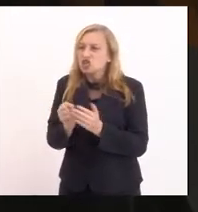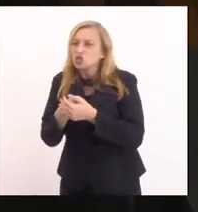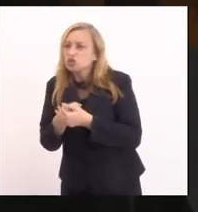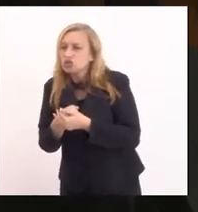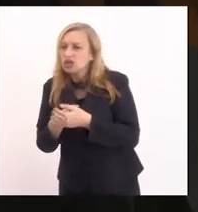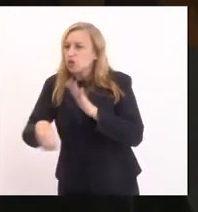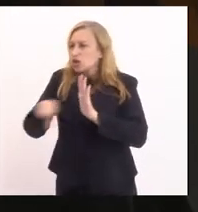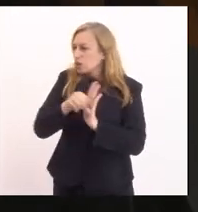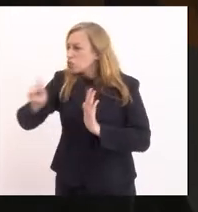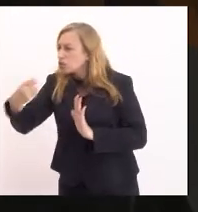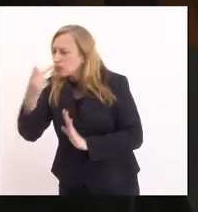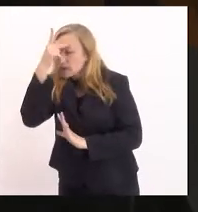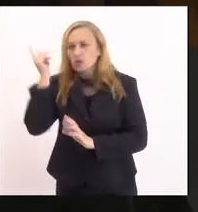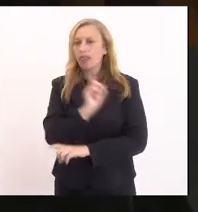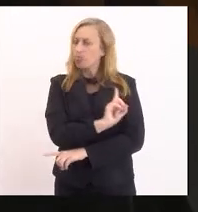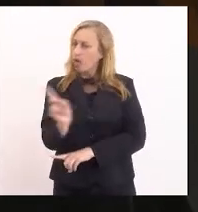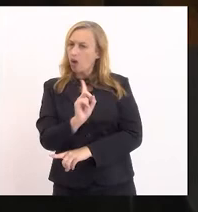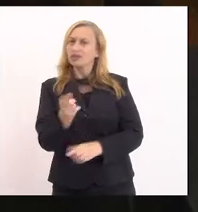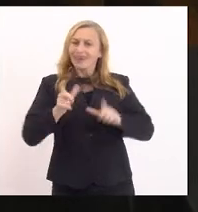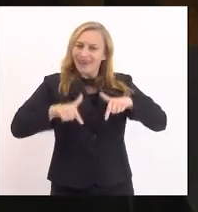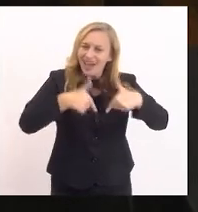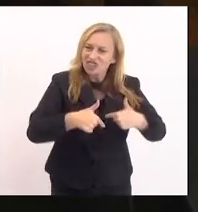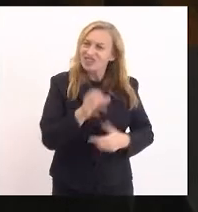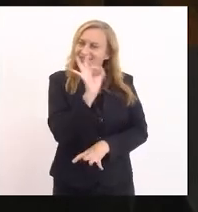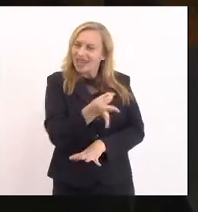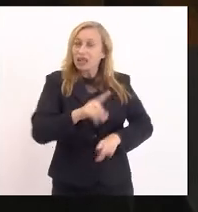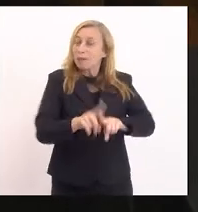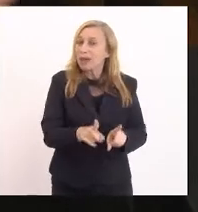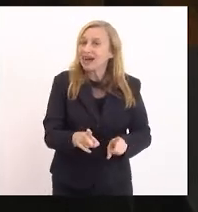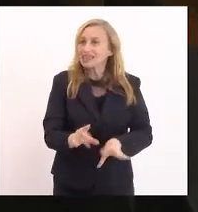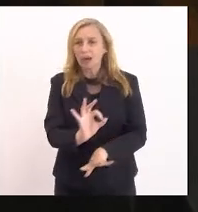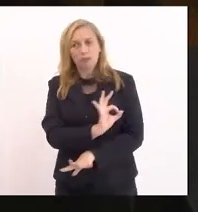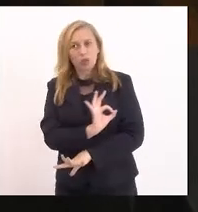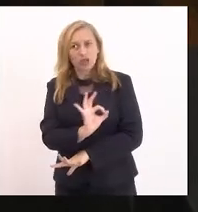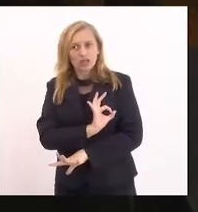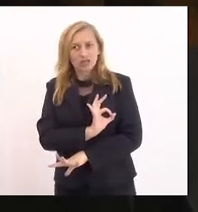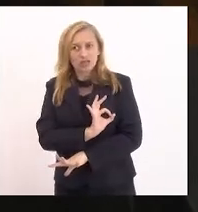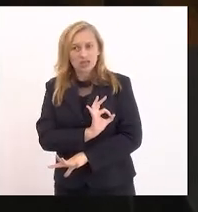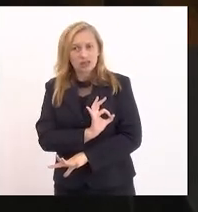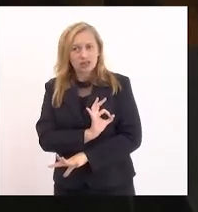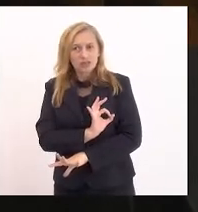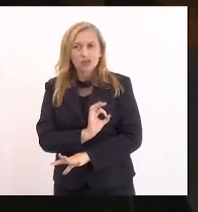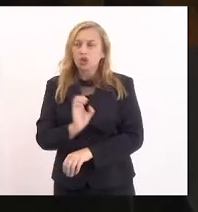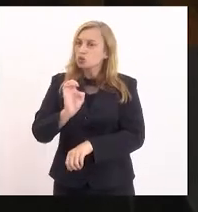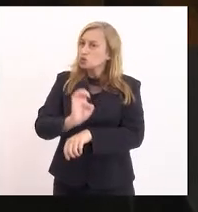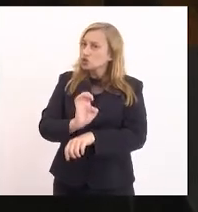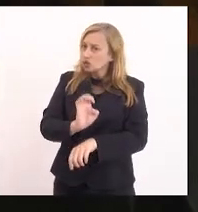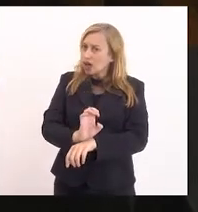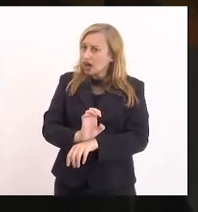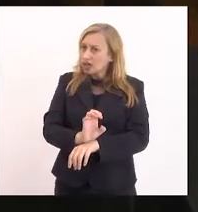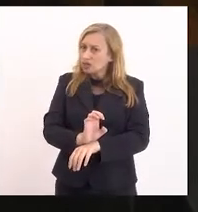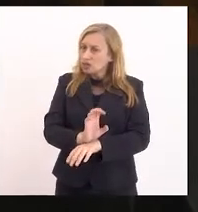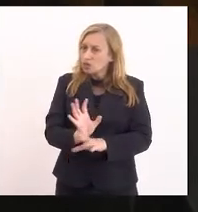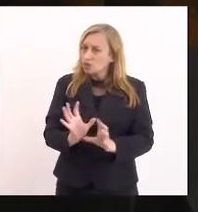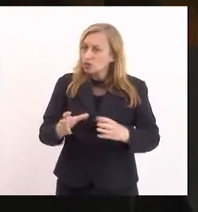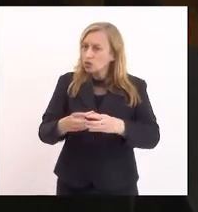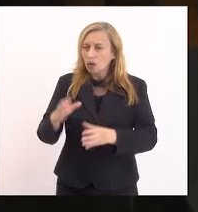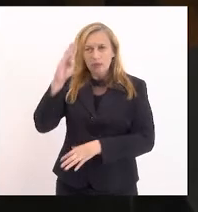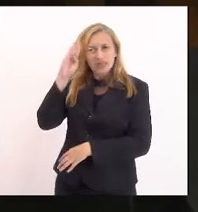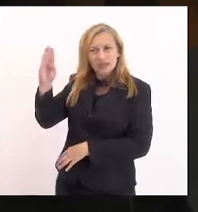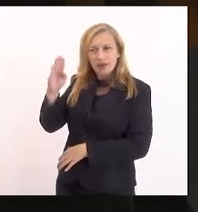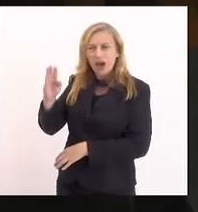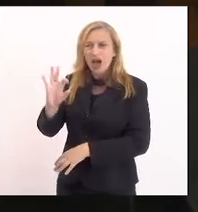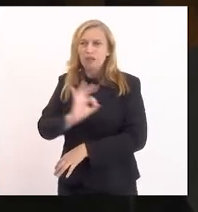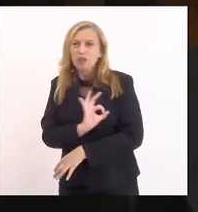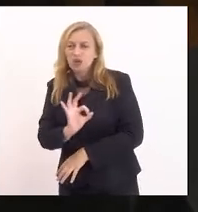duramente, duramente, mas os agentes do Estado, os órgãos oficiais, a polícia,